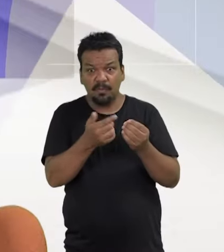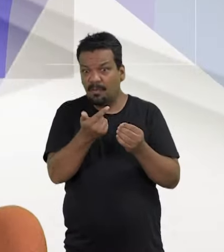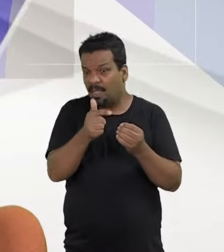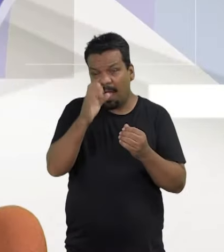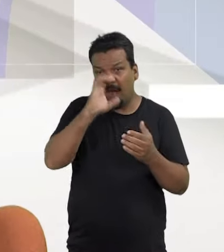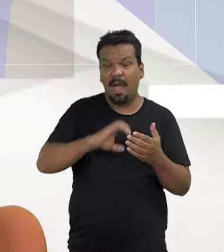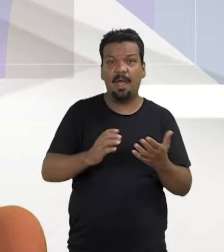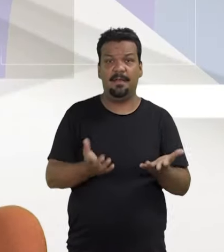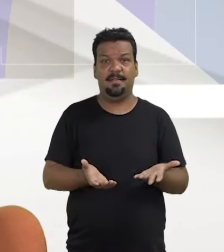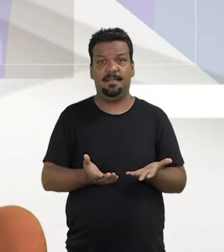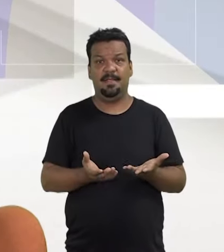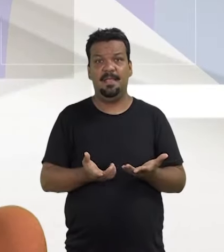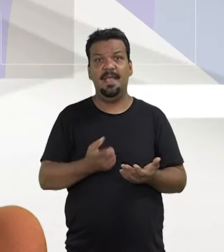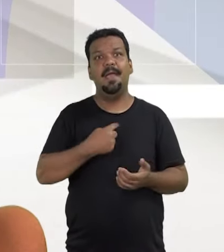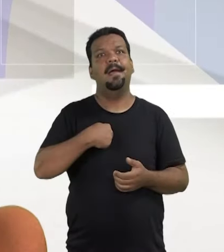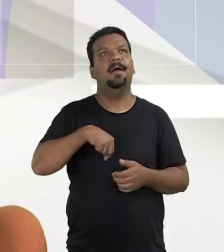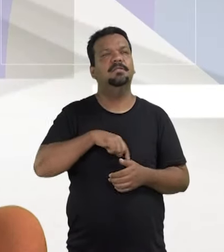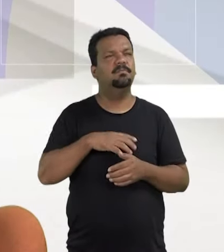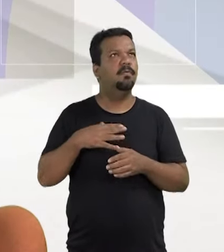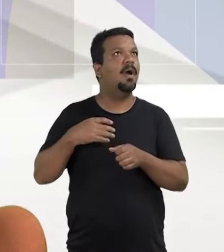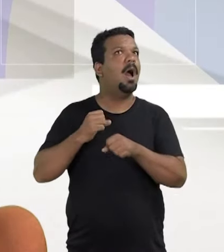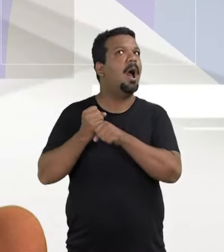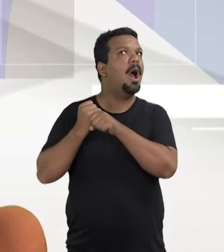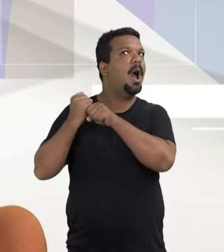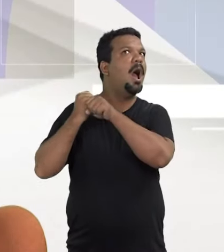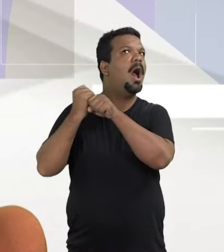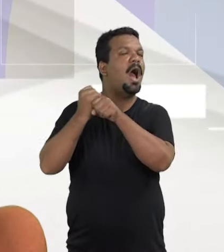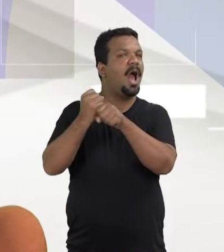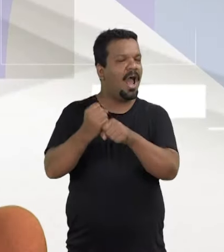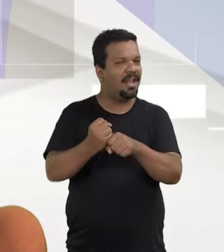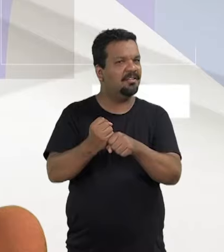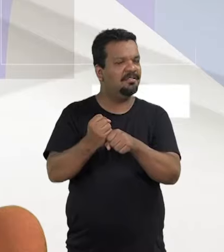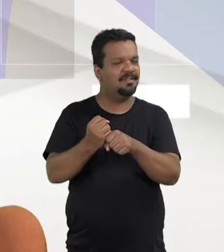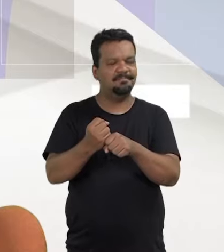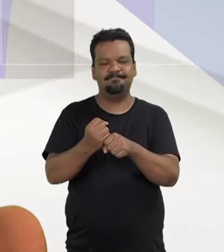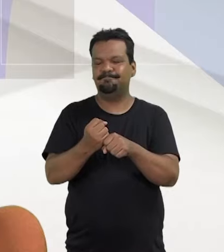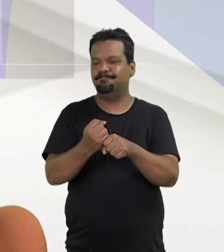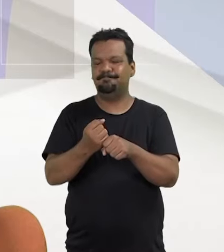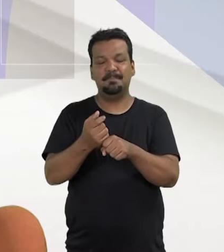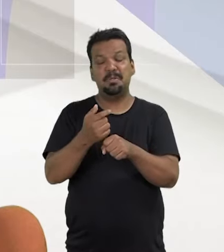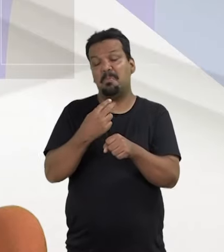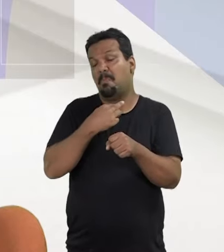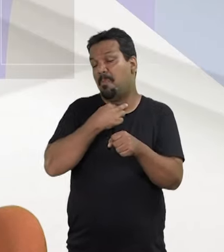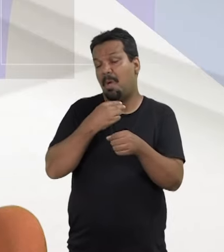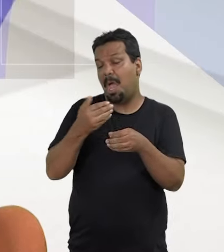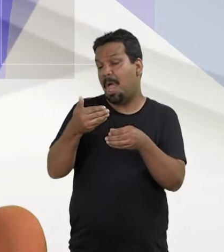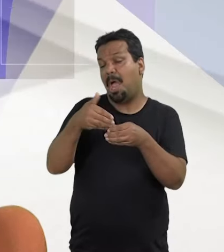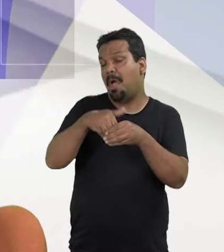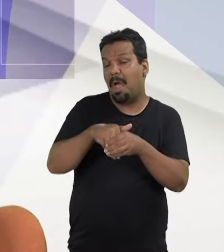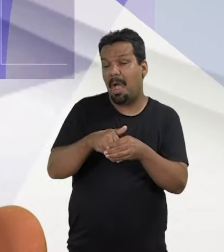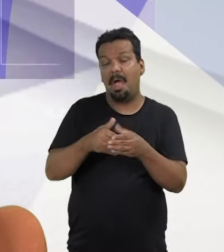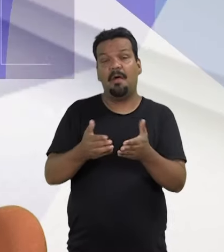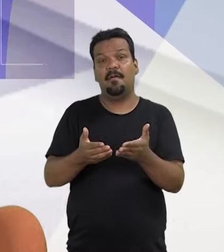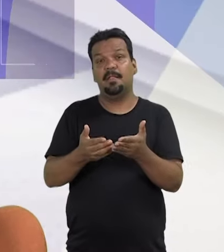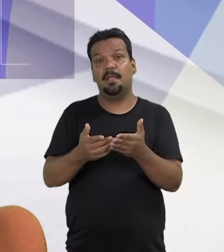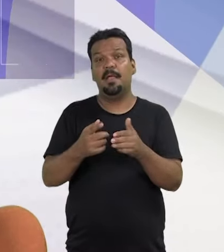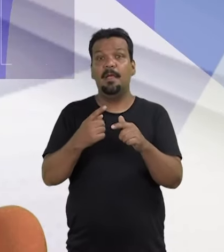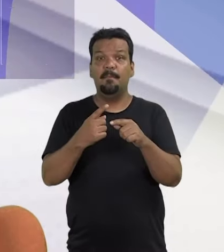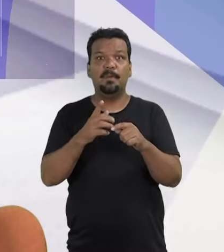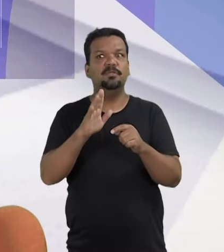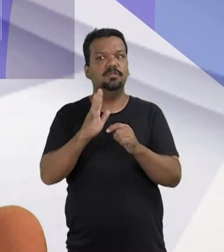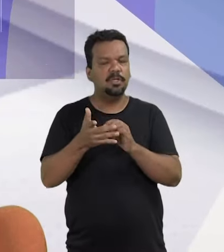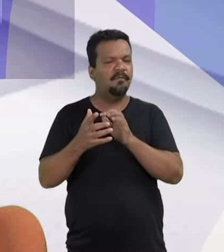voto, você não exerce a cidadania. A gente, por longo tempo, nós mulheres, não exercemos a cidadania,